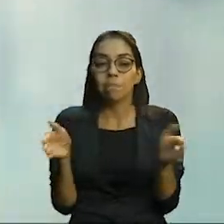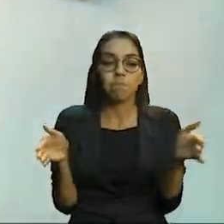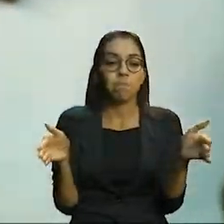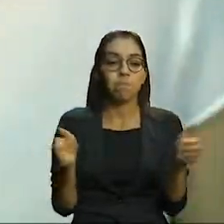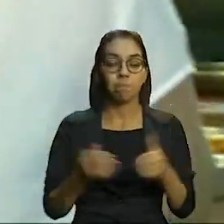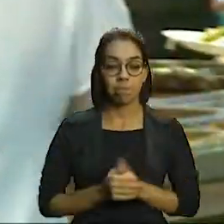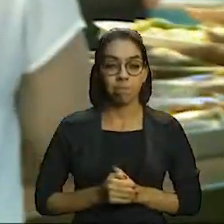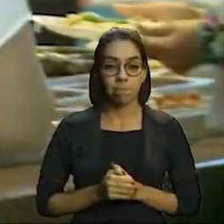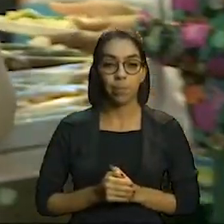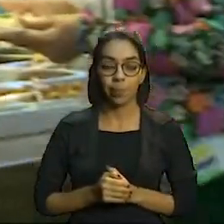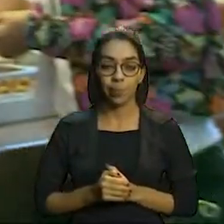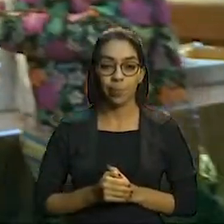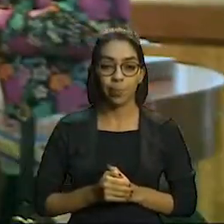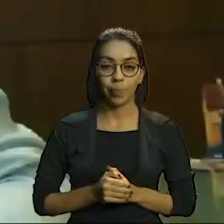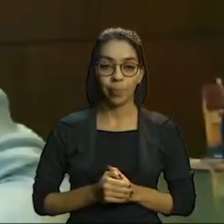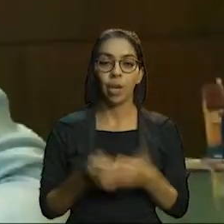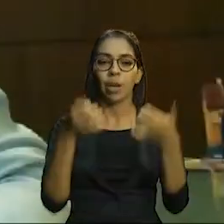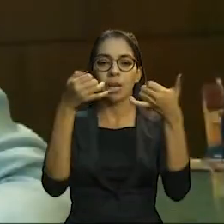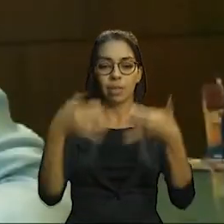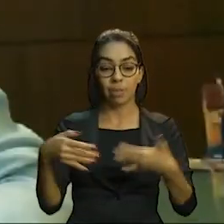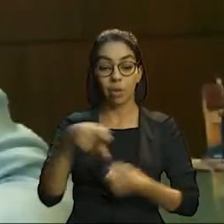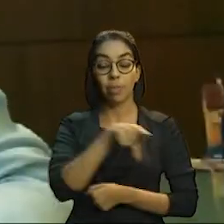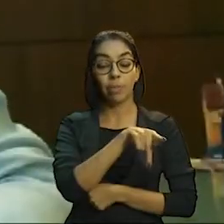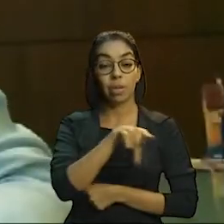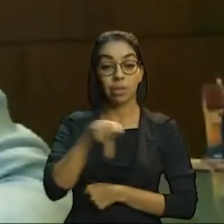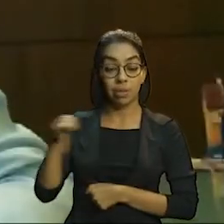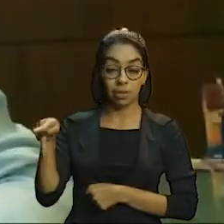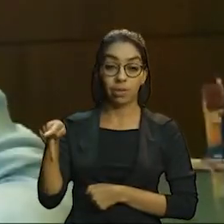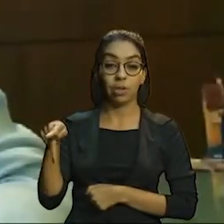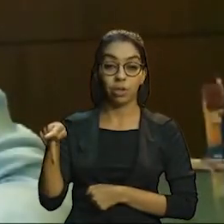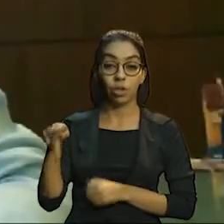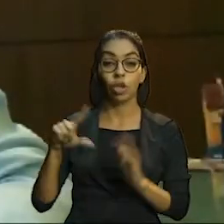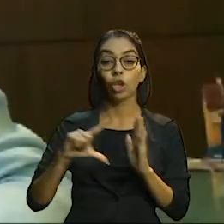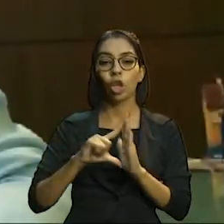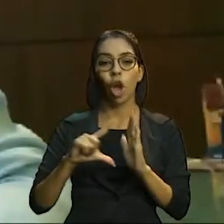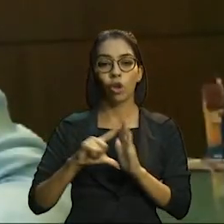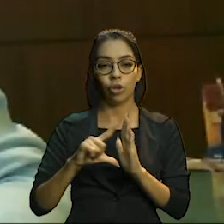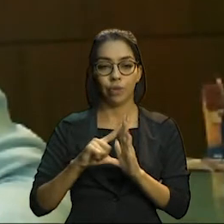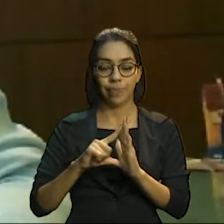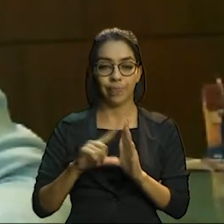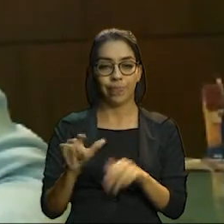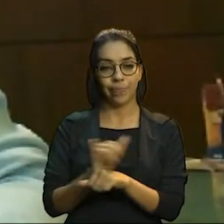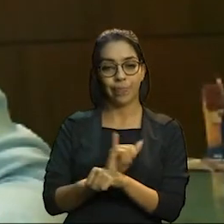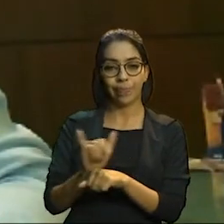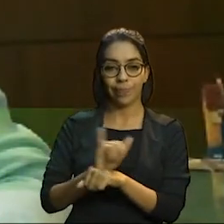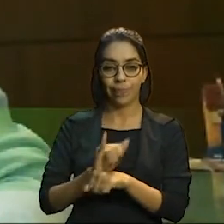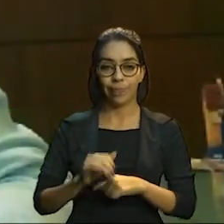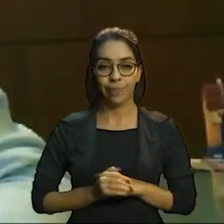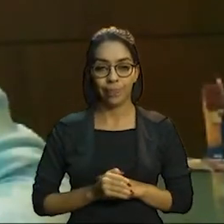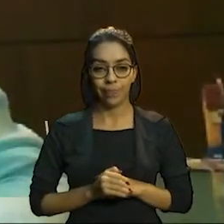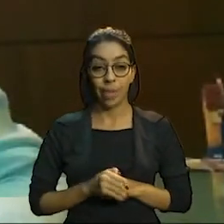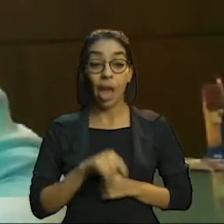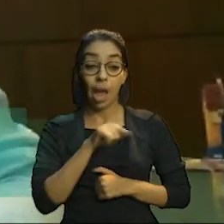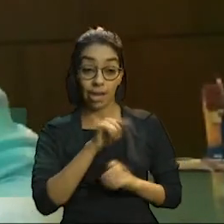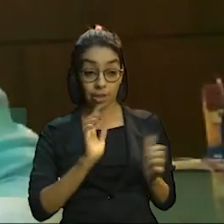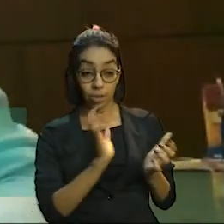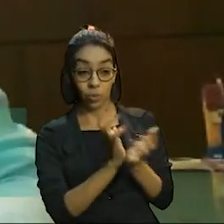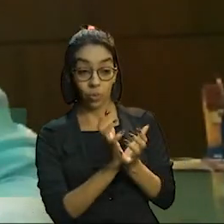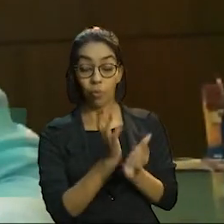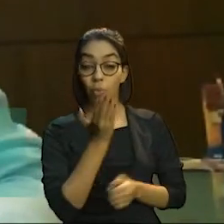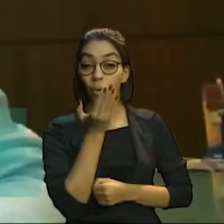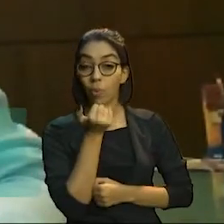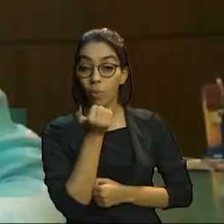conforme explica o presidente da Câmara dos Dirigentes Logistas. Essa parte de alimentos é